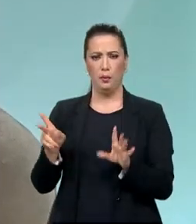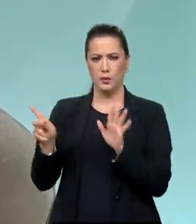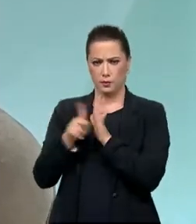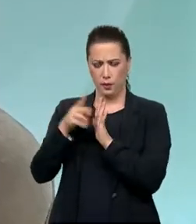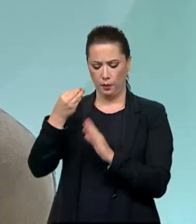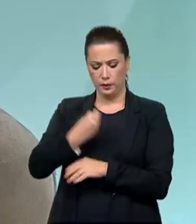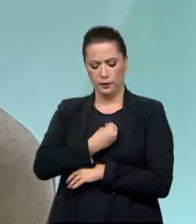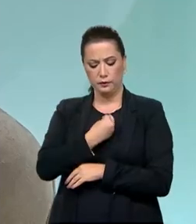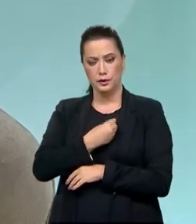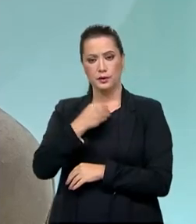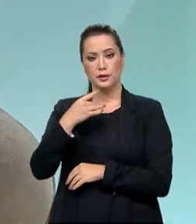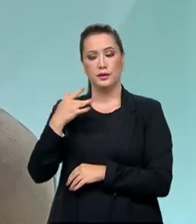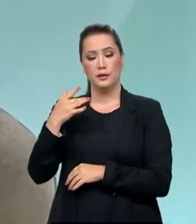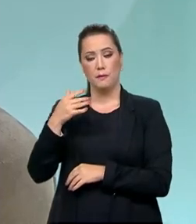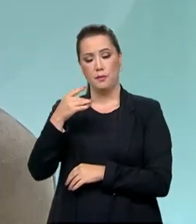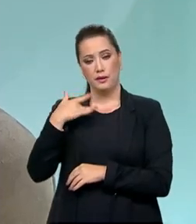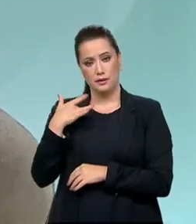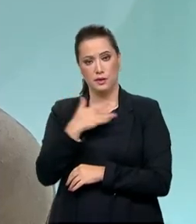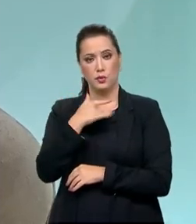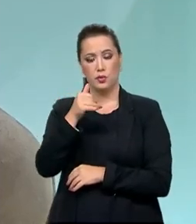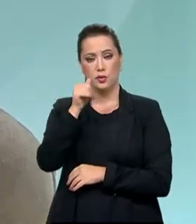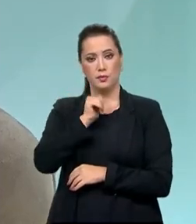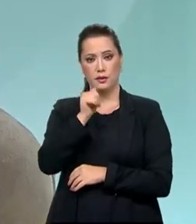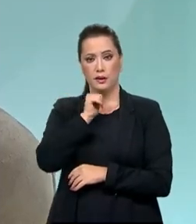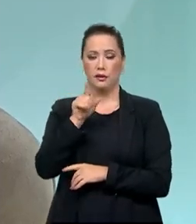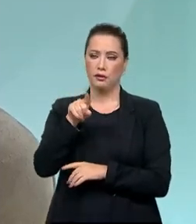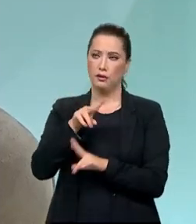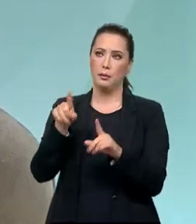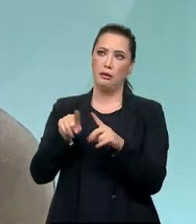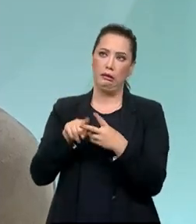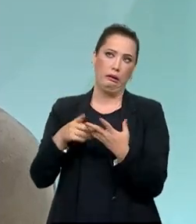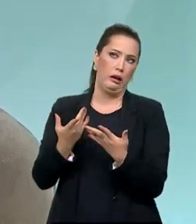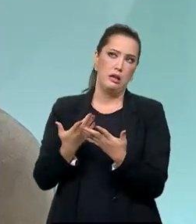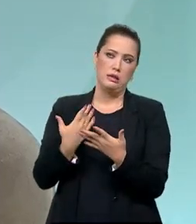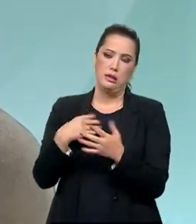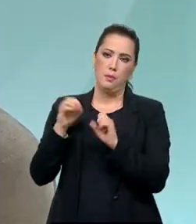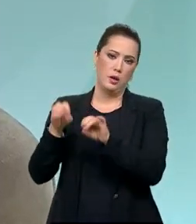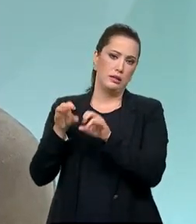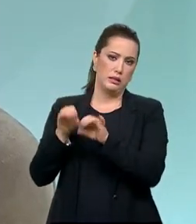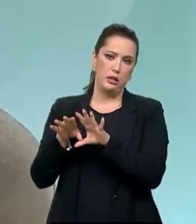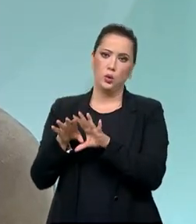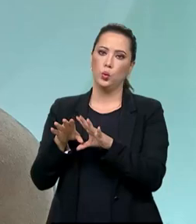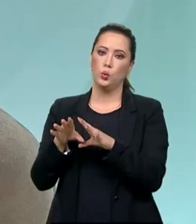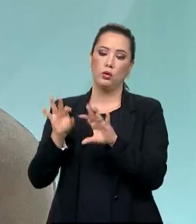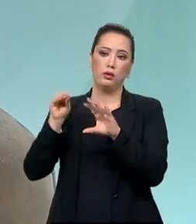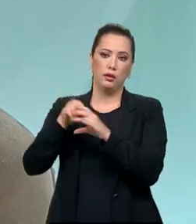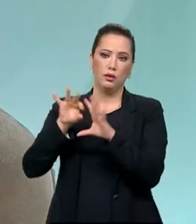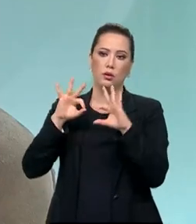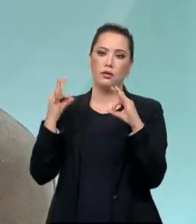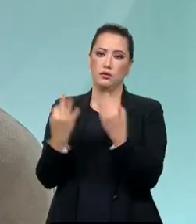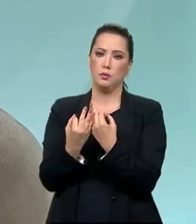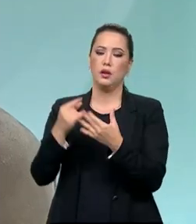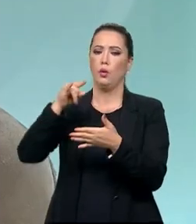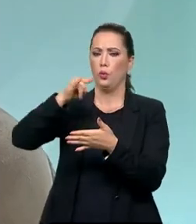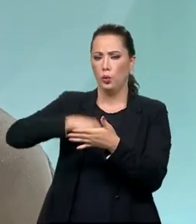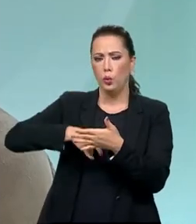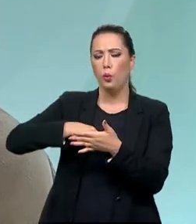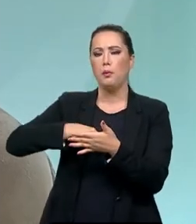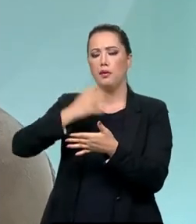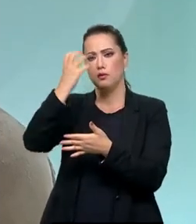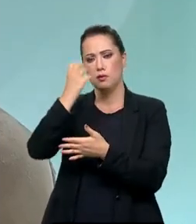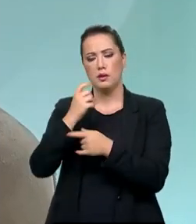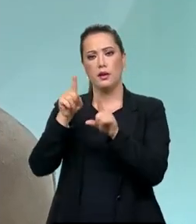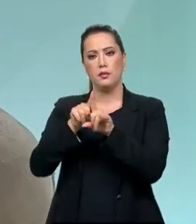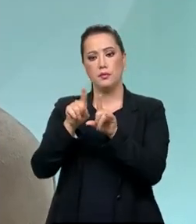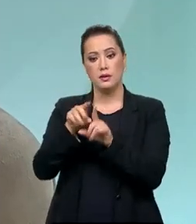se lute pela educação a partir da família. Então, é um documento denso, mas que há um consenso